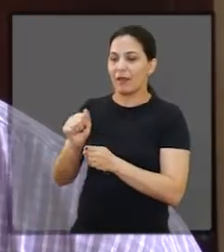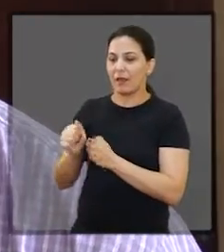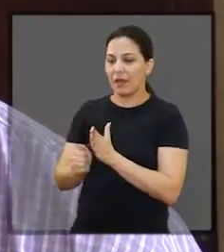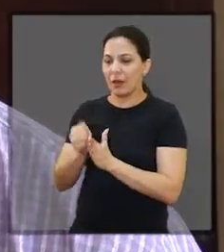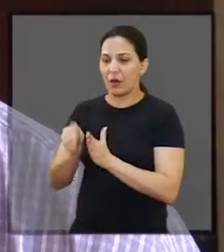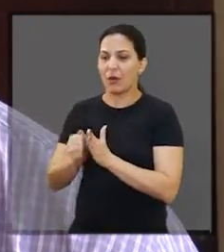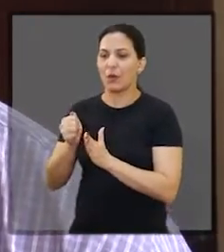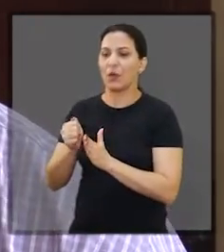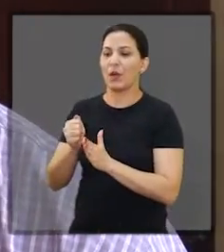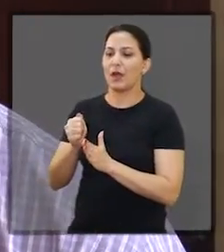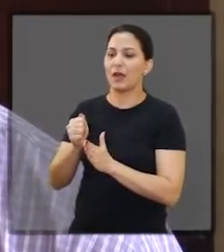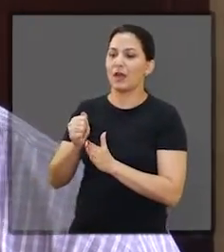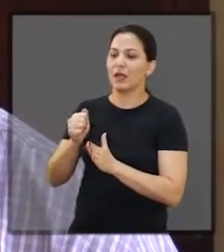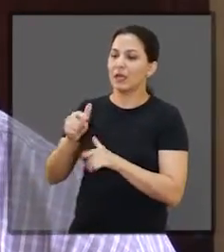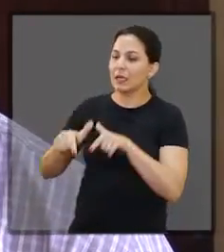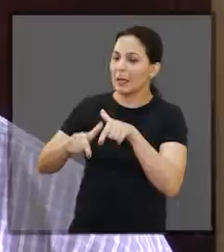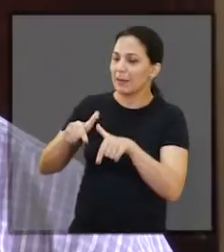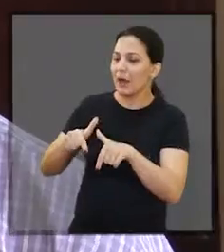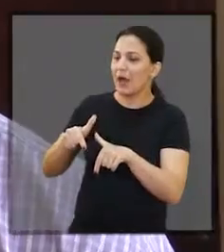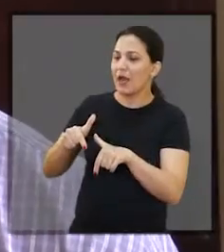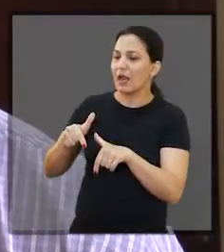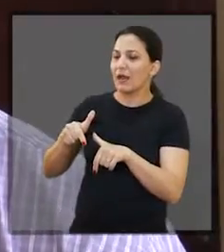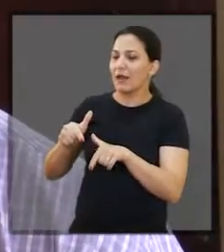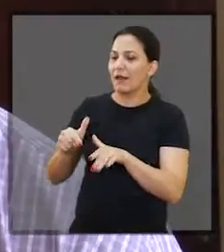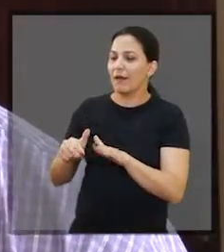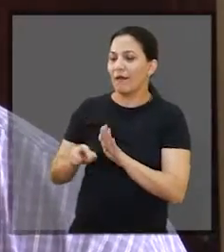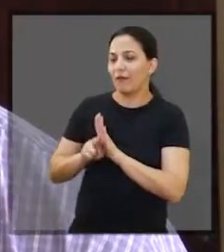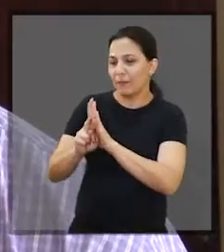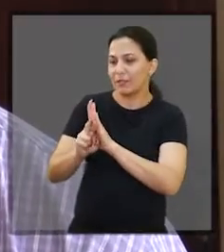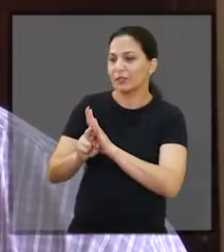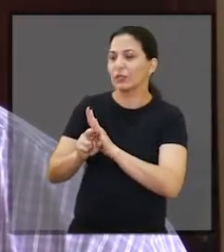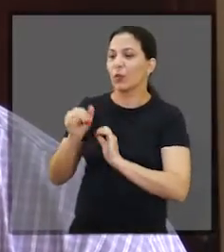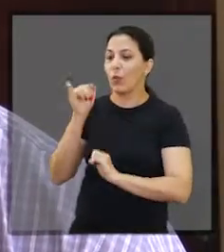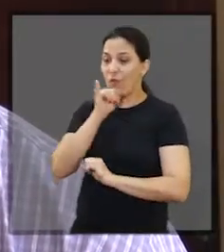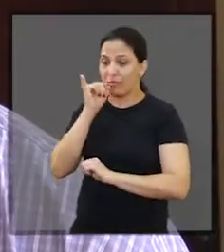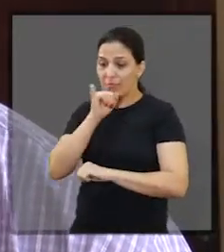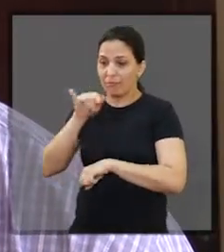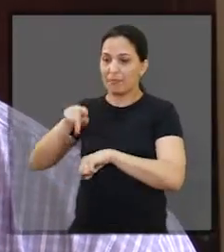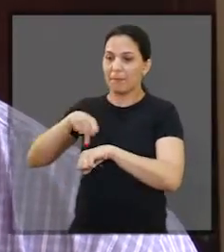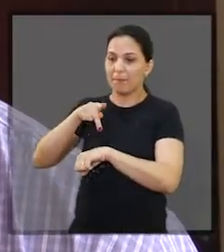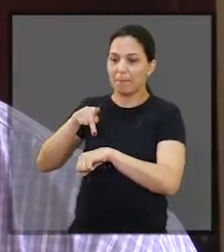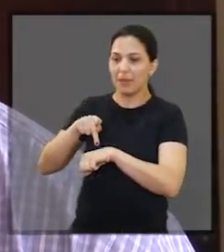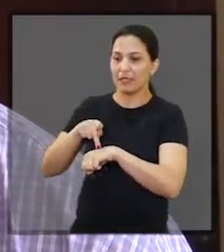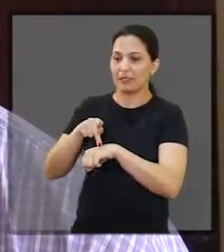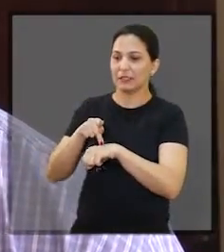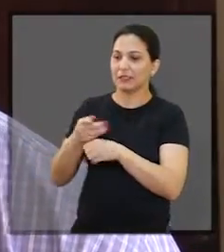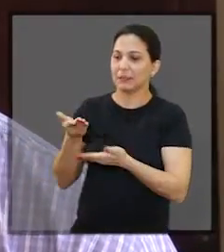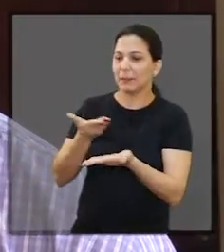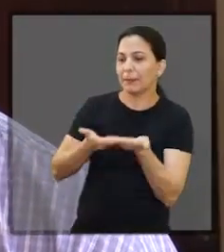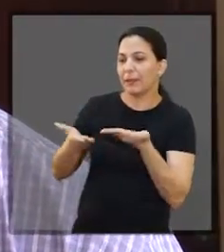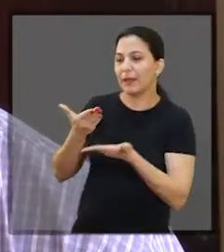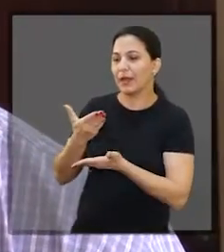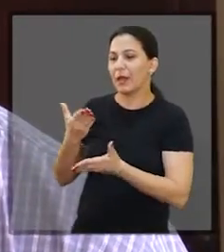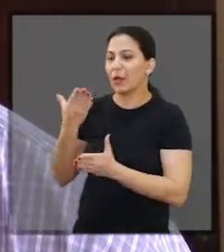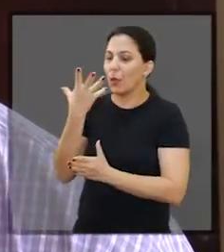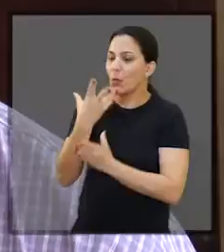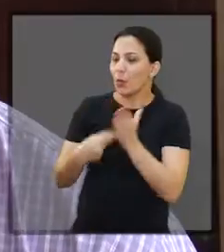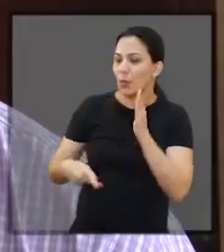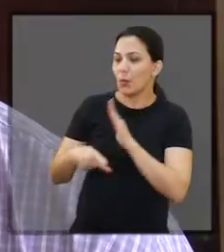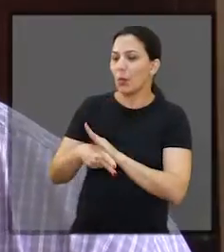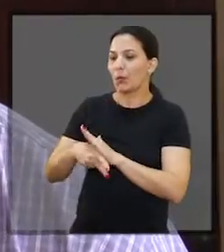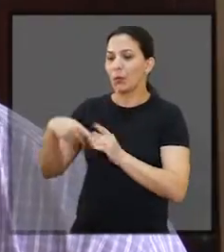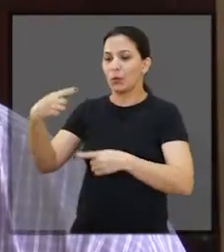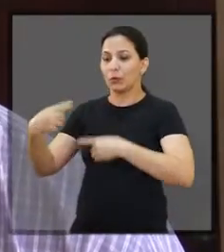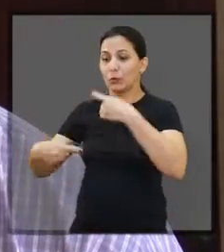é o senador italiano, na nossa Câmara Municipal, trocando informações sobre o modelo de